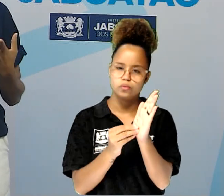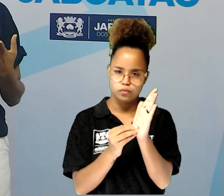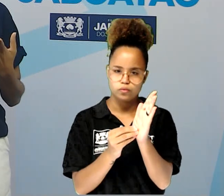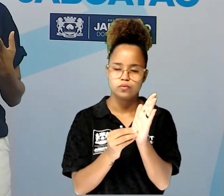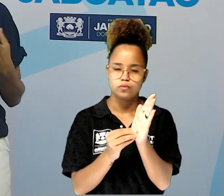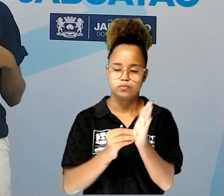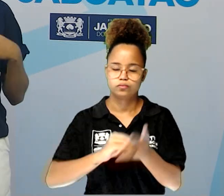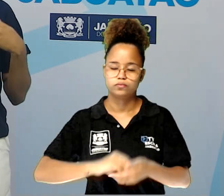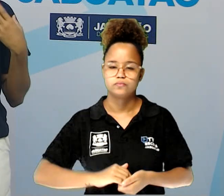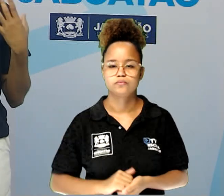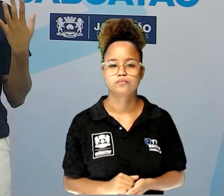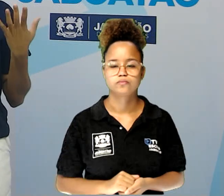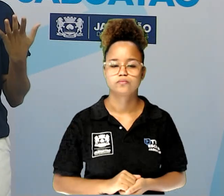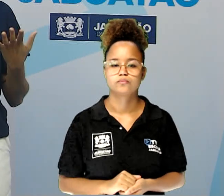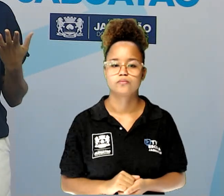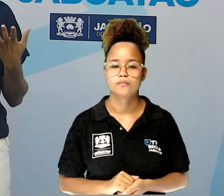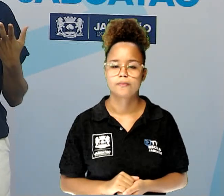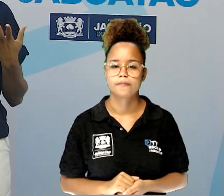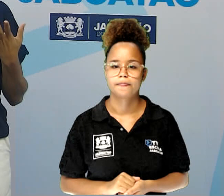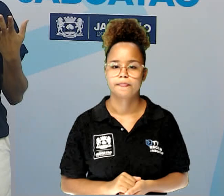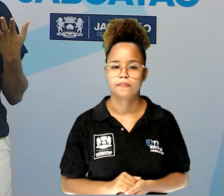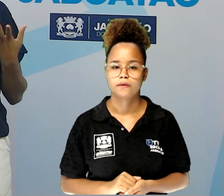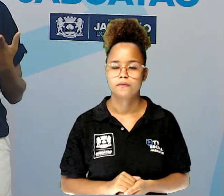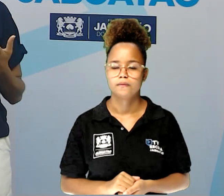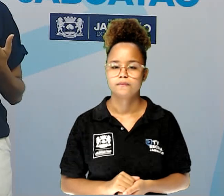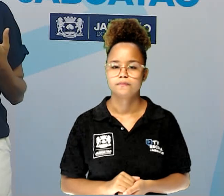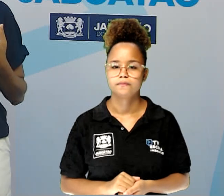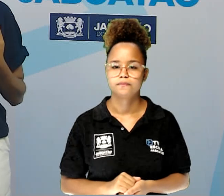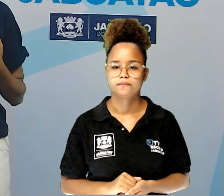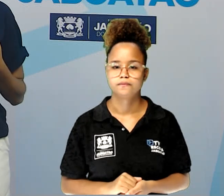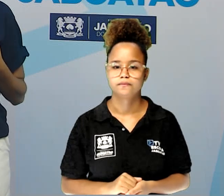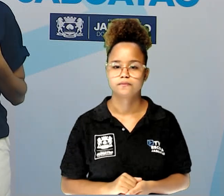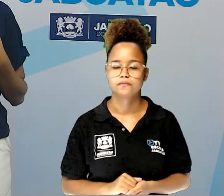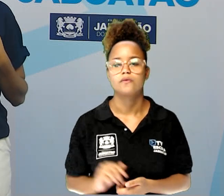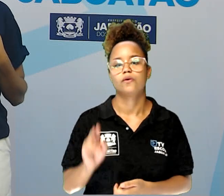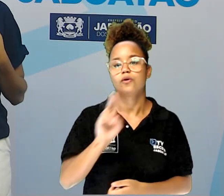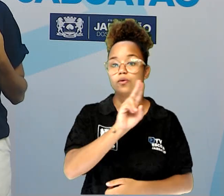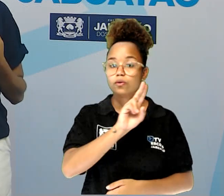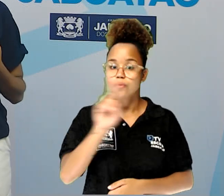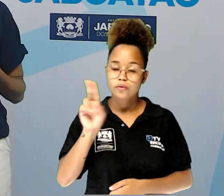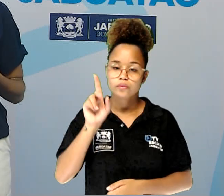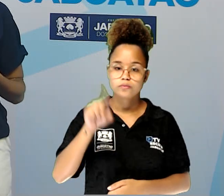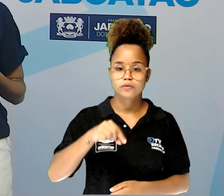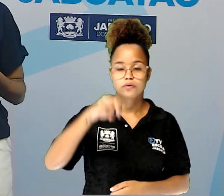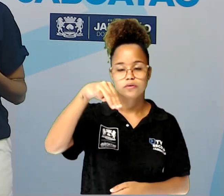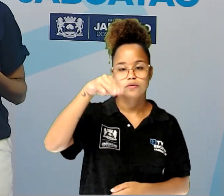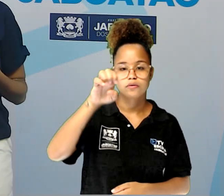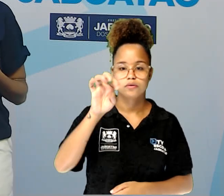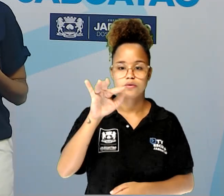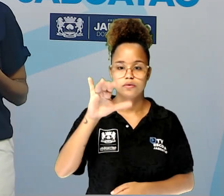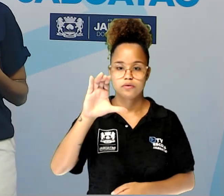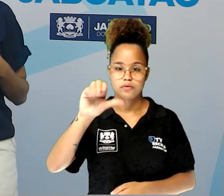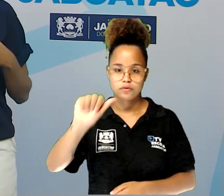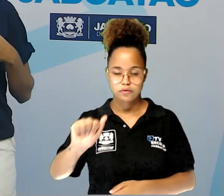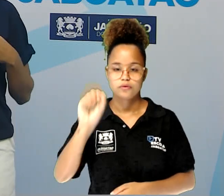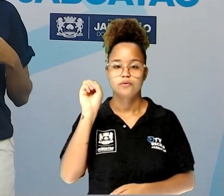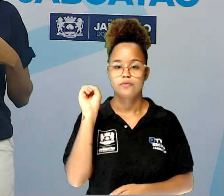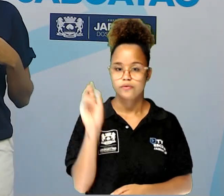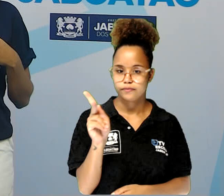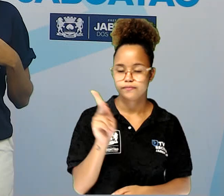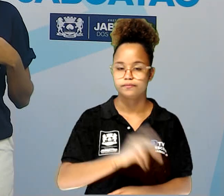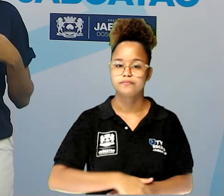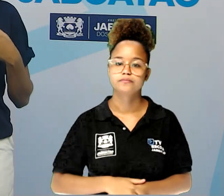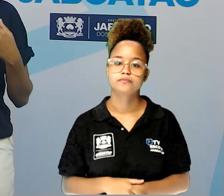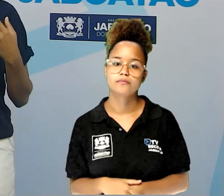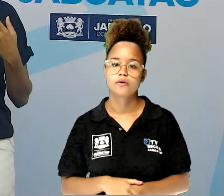coco e até da própria canção, a gente chama de métrica, certo? Para